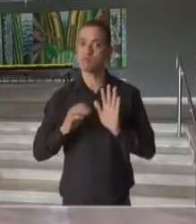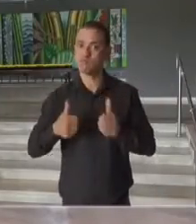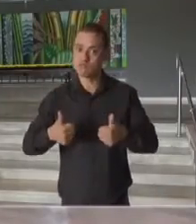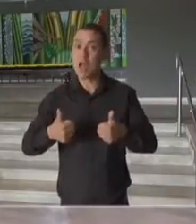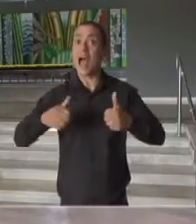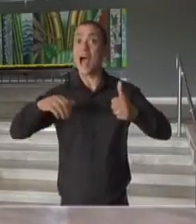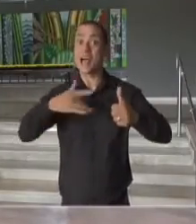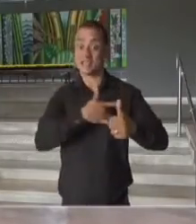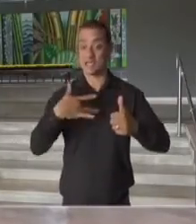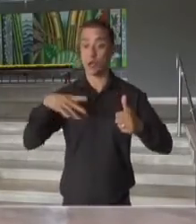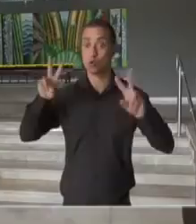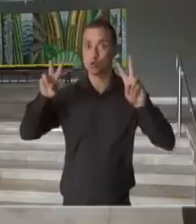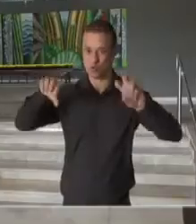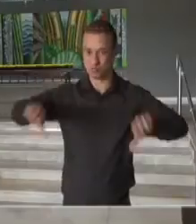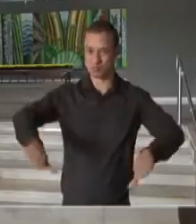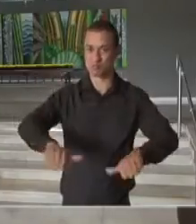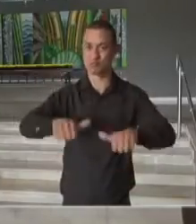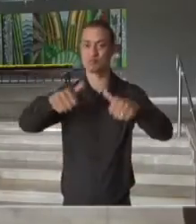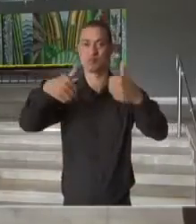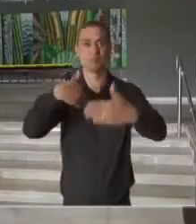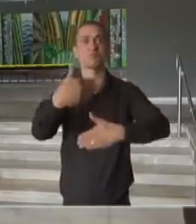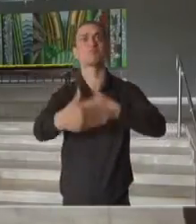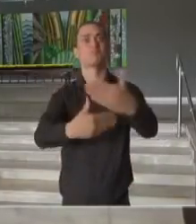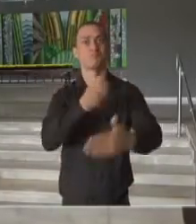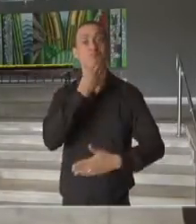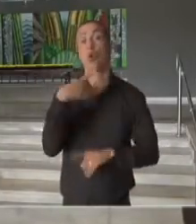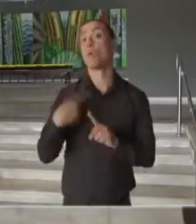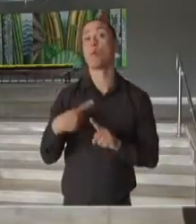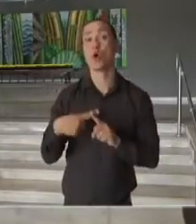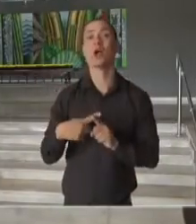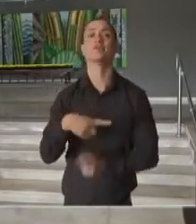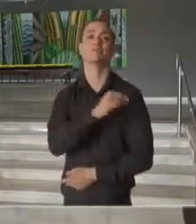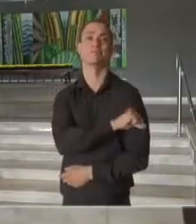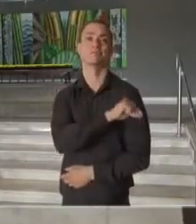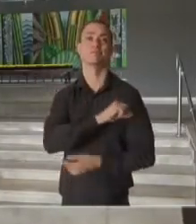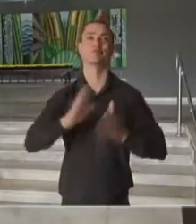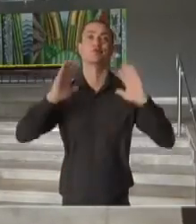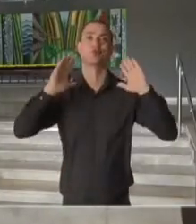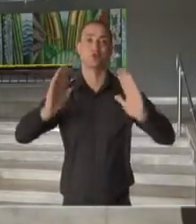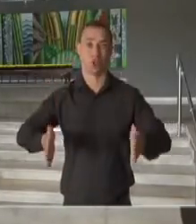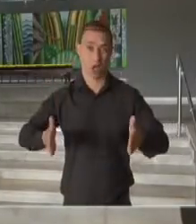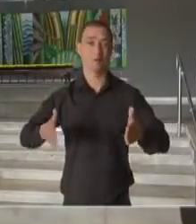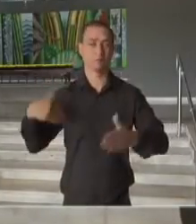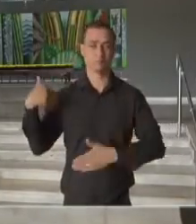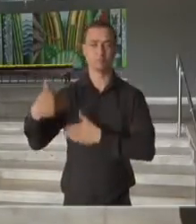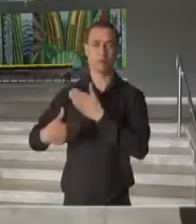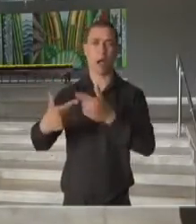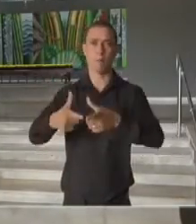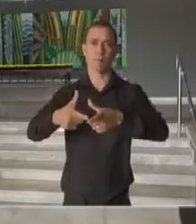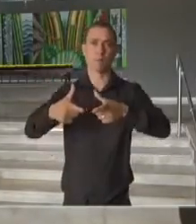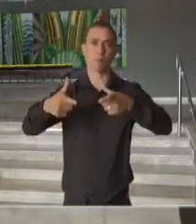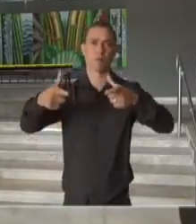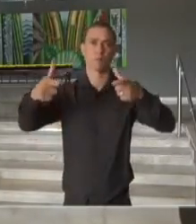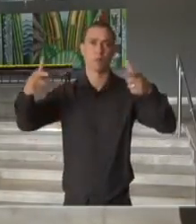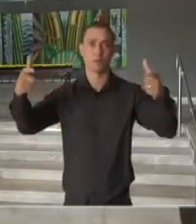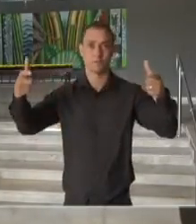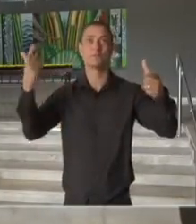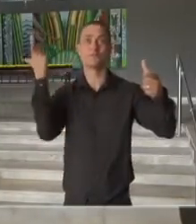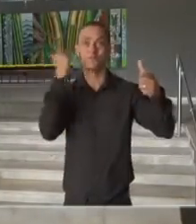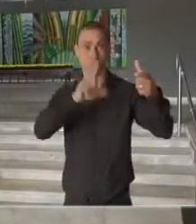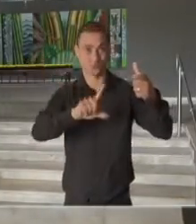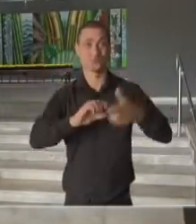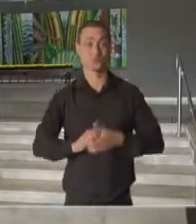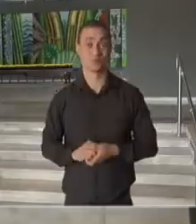saúde. Isso se deve à vacinação, que acontece de forma ampla, sendo